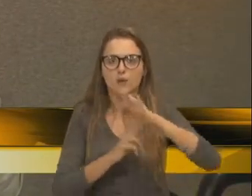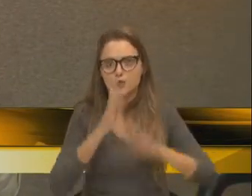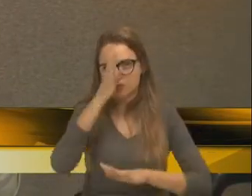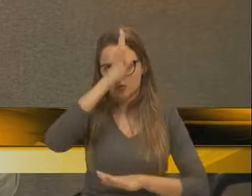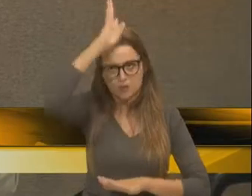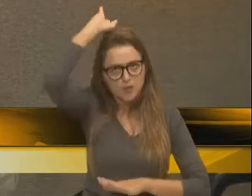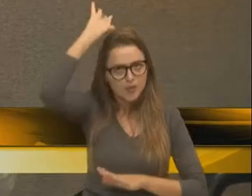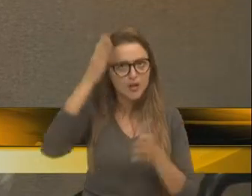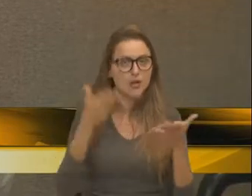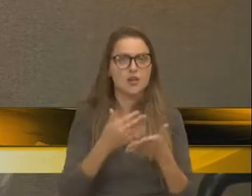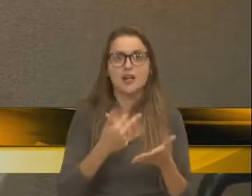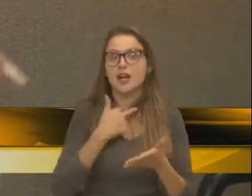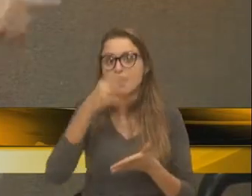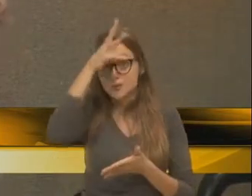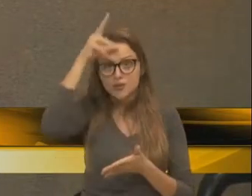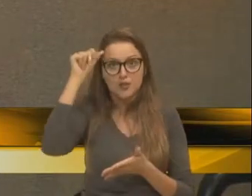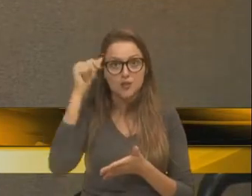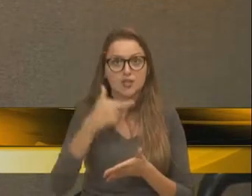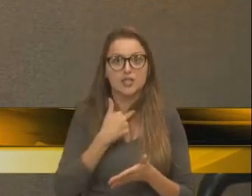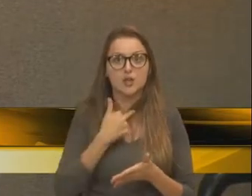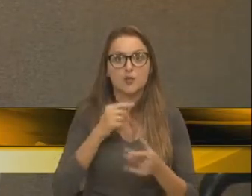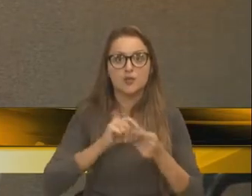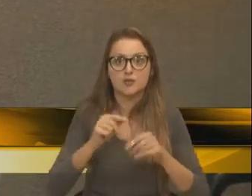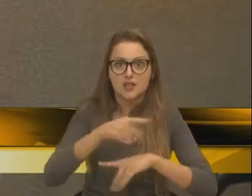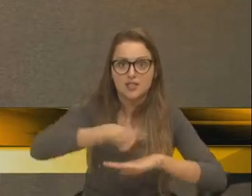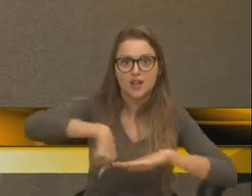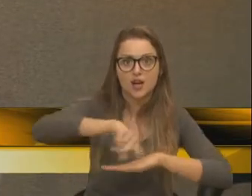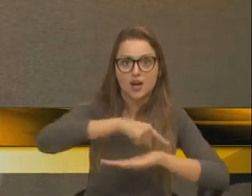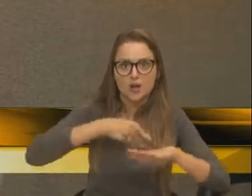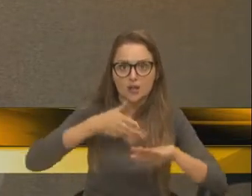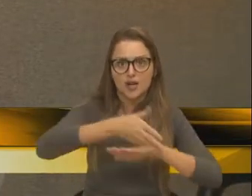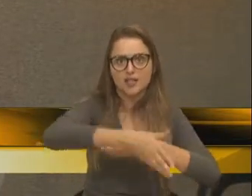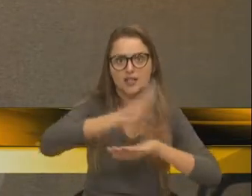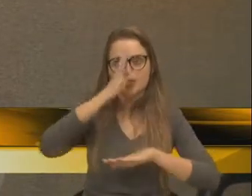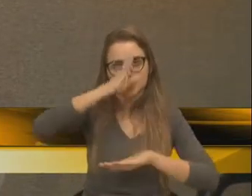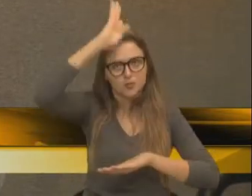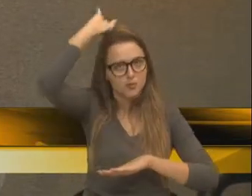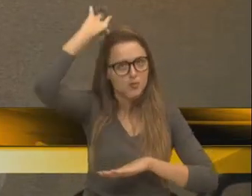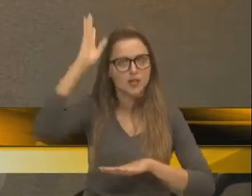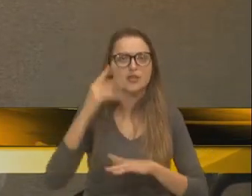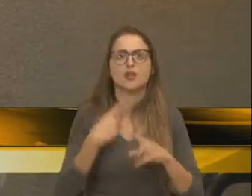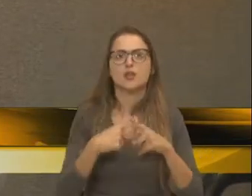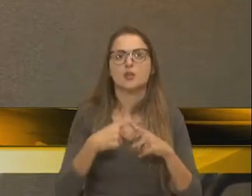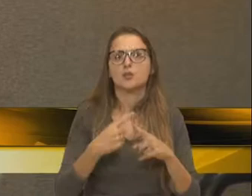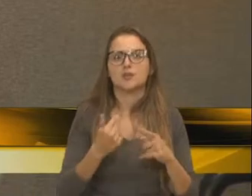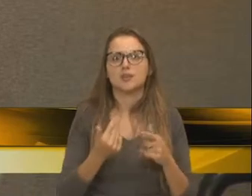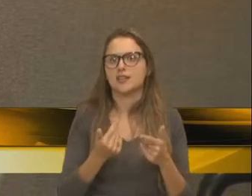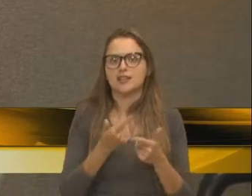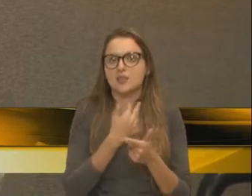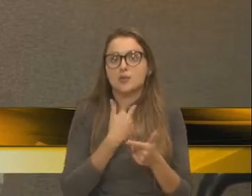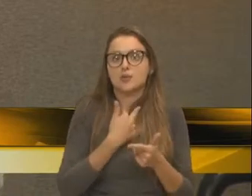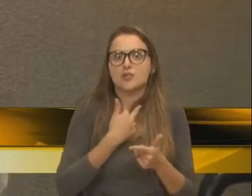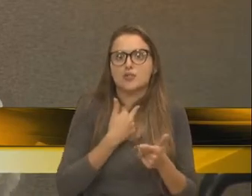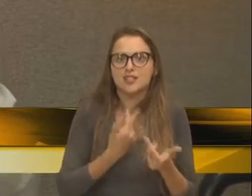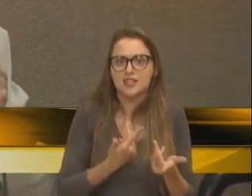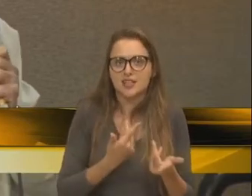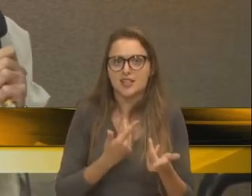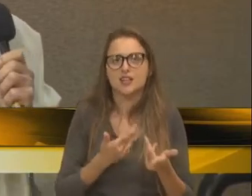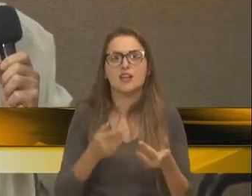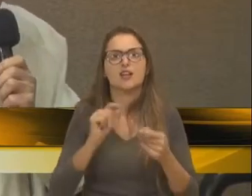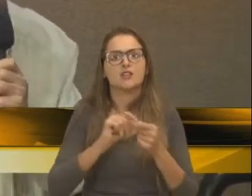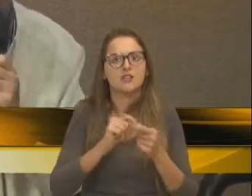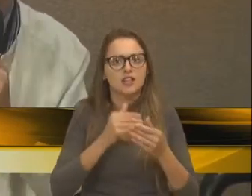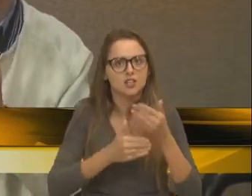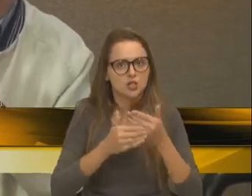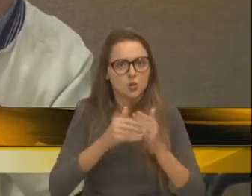hoje. O município não pôde fazer a alça para acessar o quartel de bombeiros lá. Foi construído. E aí foi feito todo um